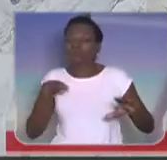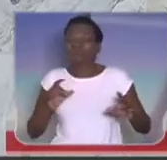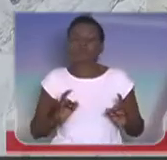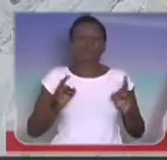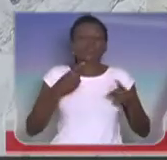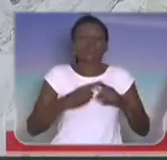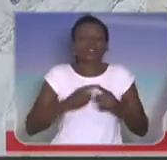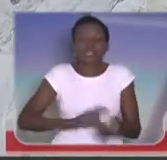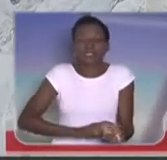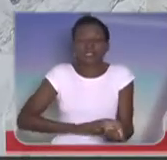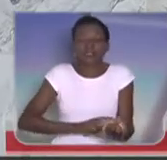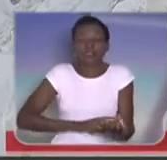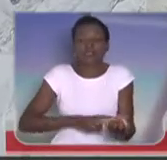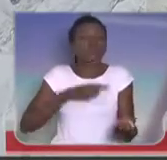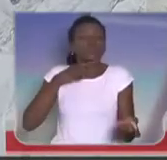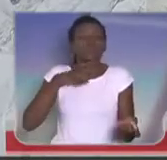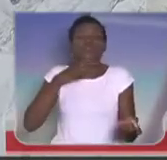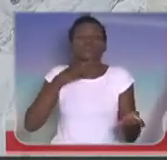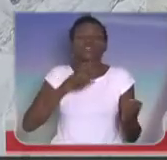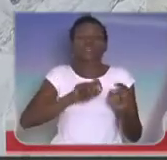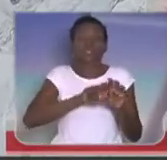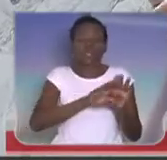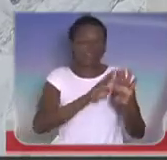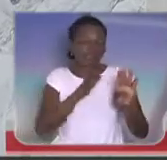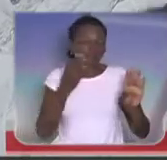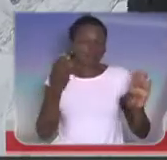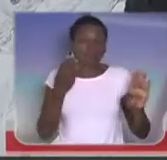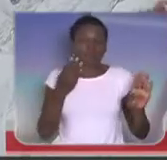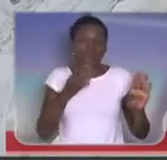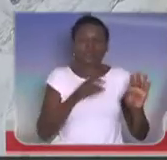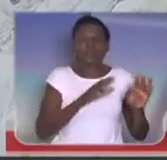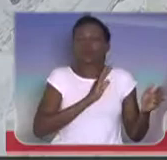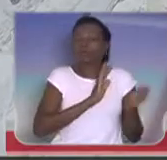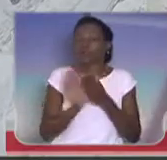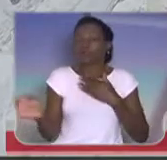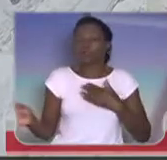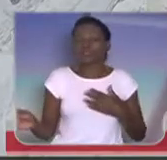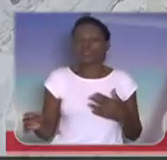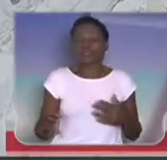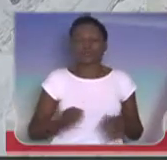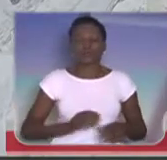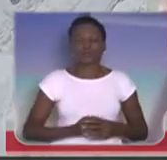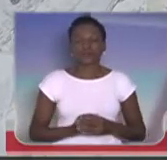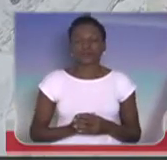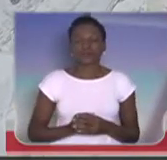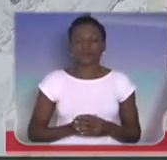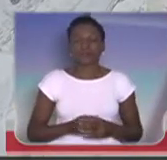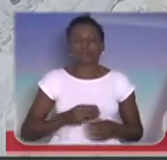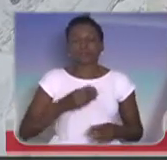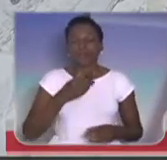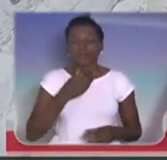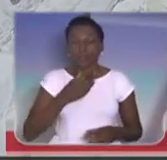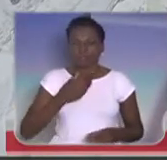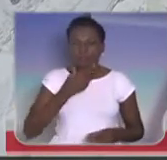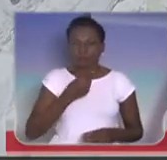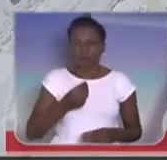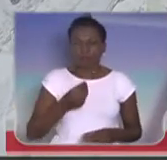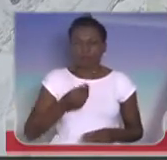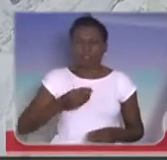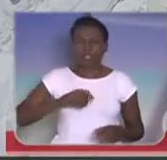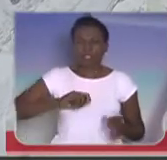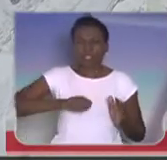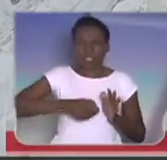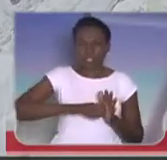nervosismo, ela não conseguia abrir a grade para sair, a grade da porta para sair do apartamento. E ele pegou aquela chave, até num golpe